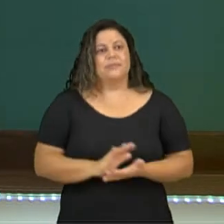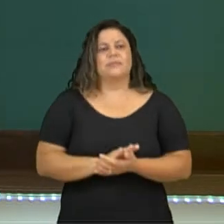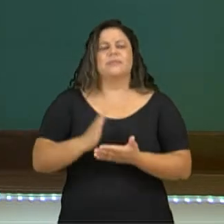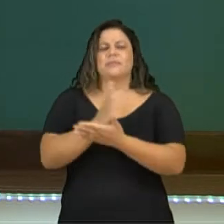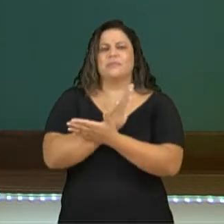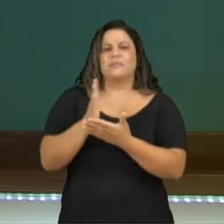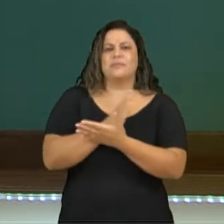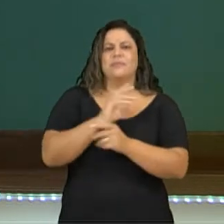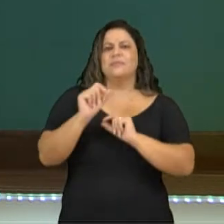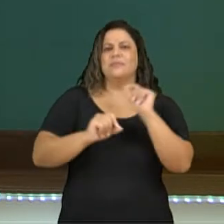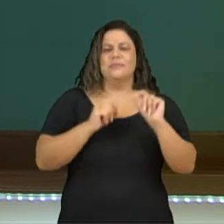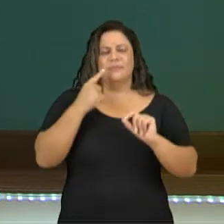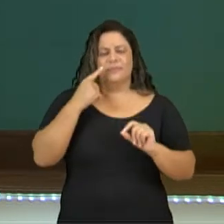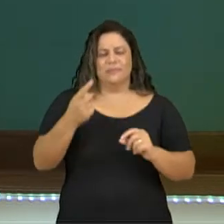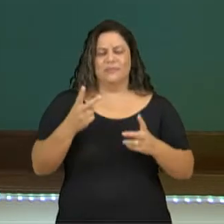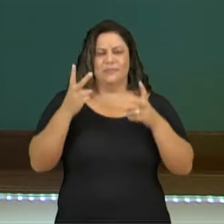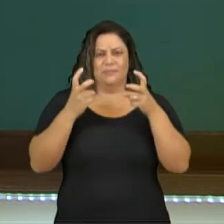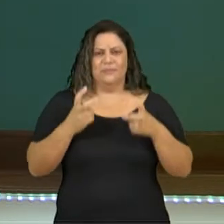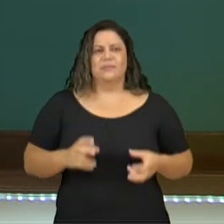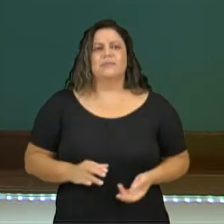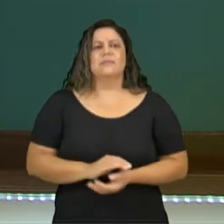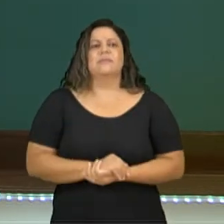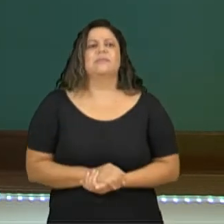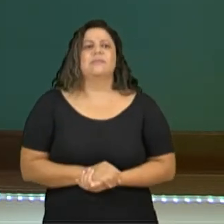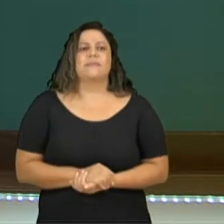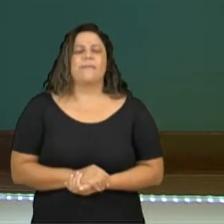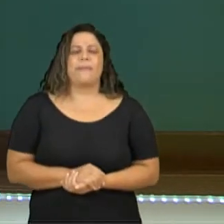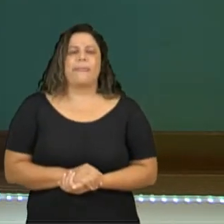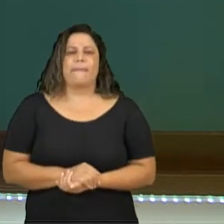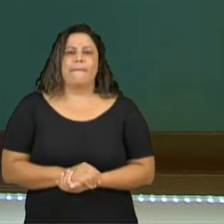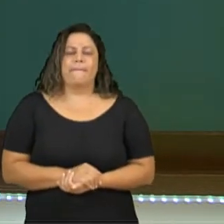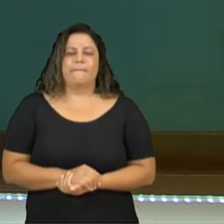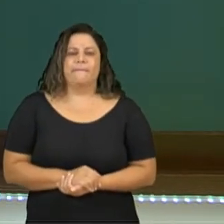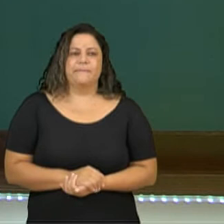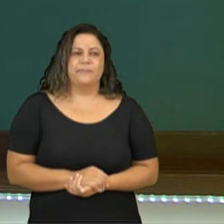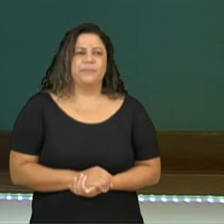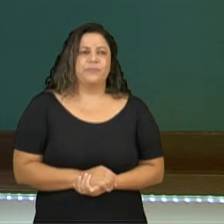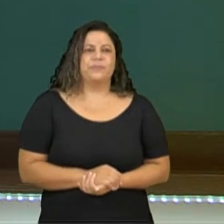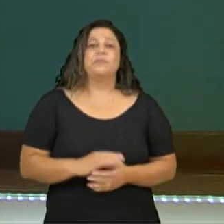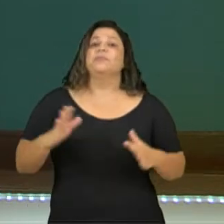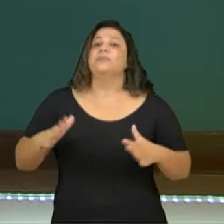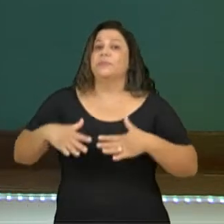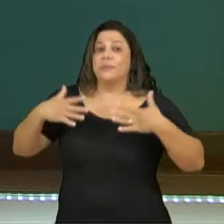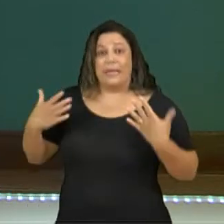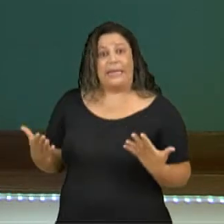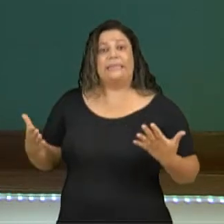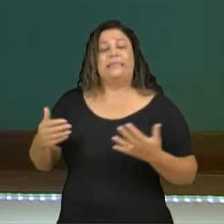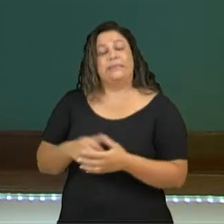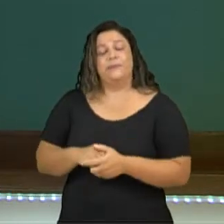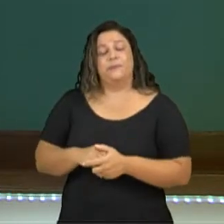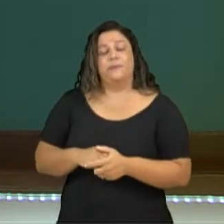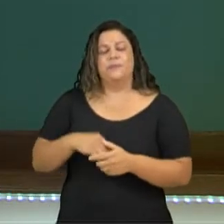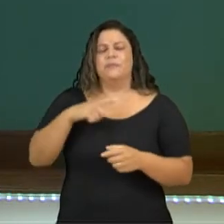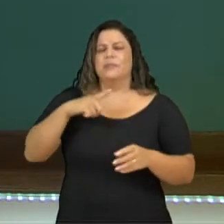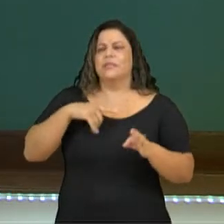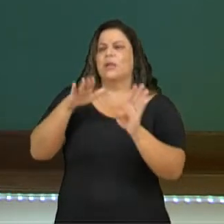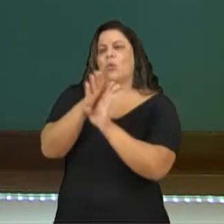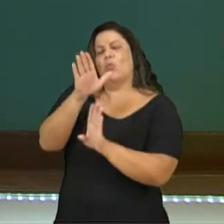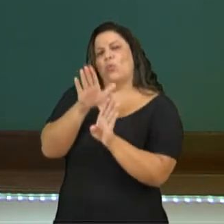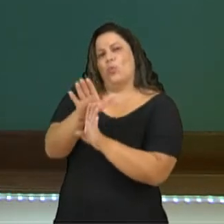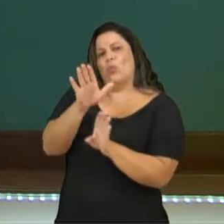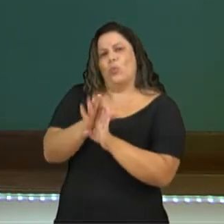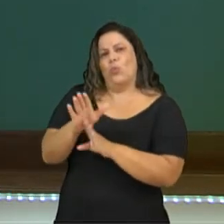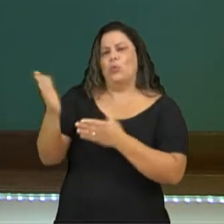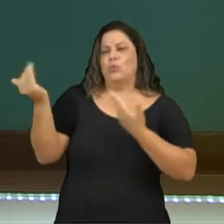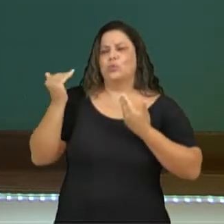modas que é melhor nos seguir. Desmarca-te. Então, aí nós temos um conselho para